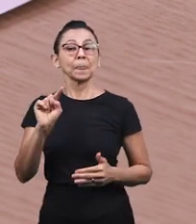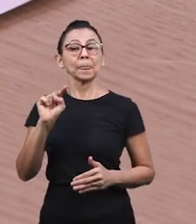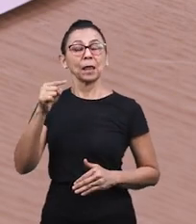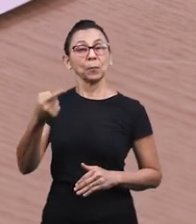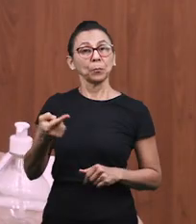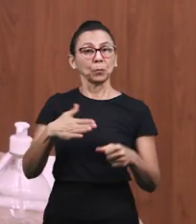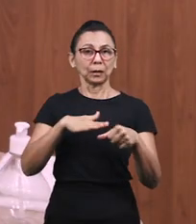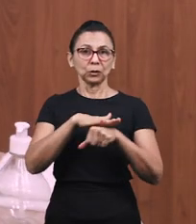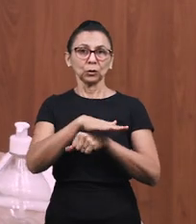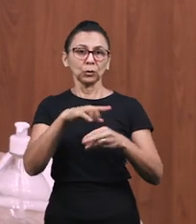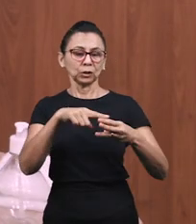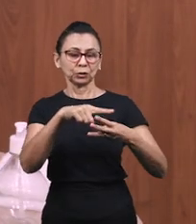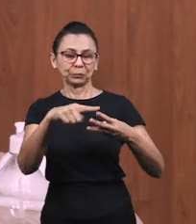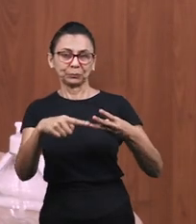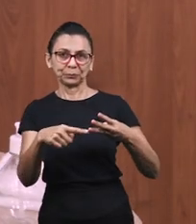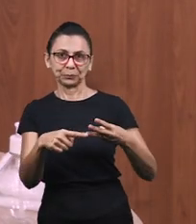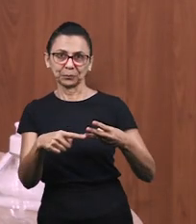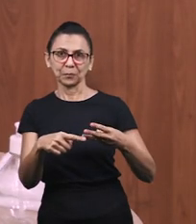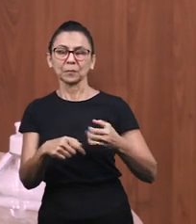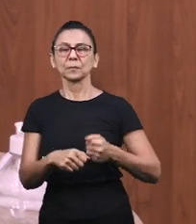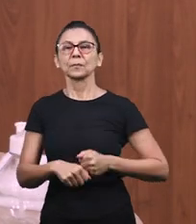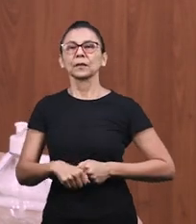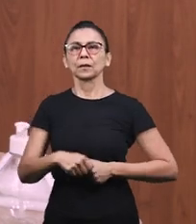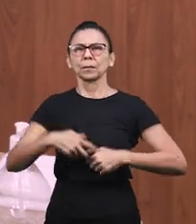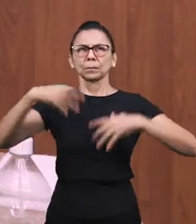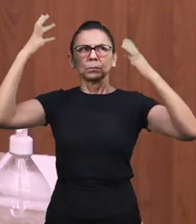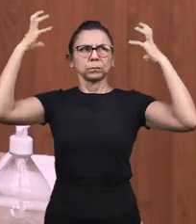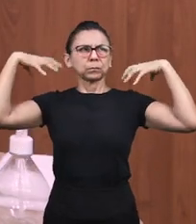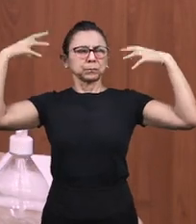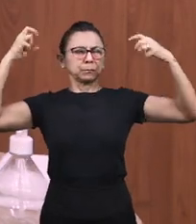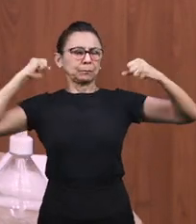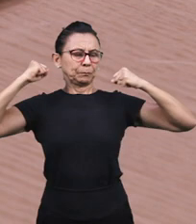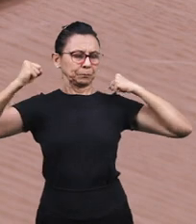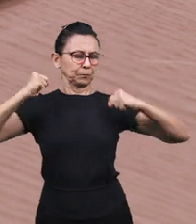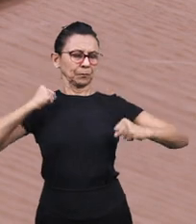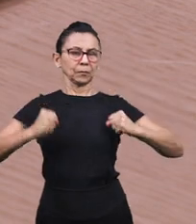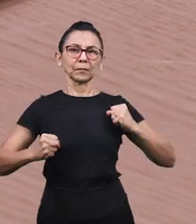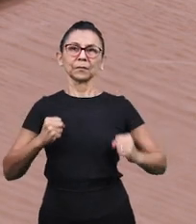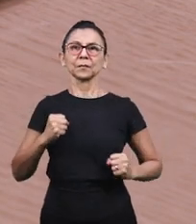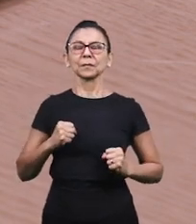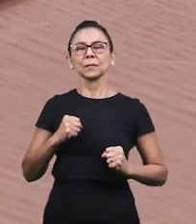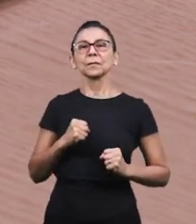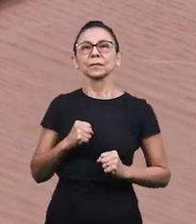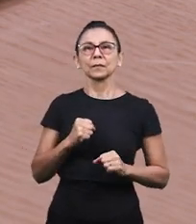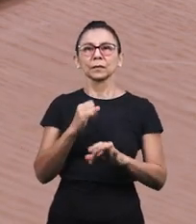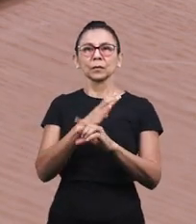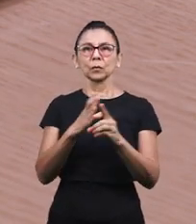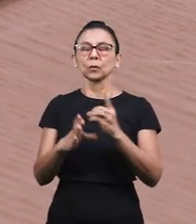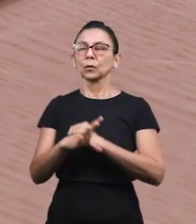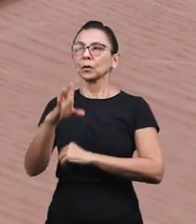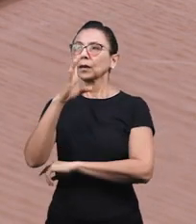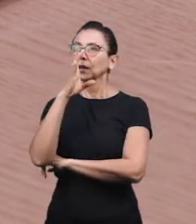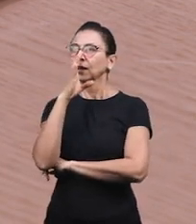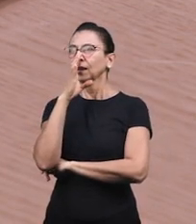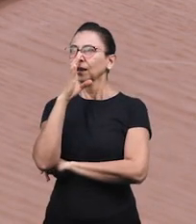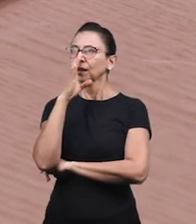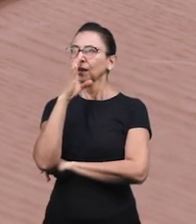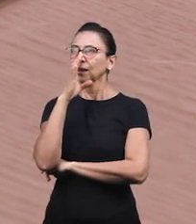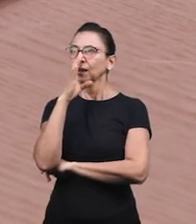da tarde, a gente faz a parte da noite. Vai tomar banho, assistir o culto